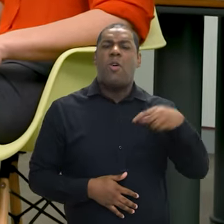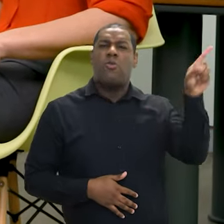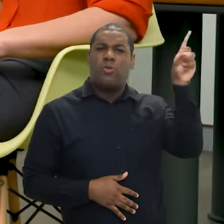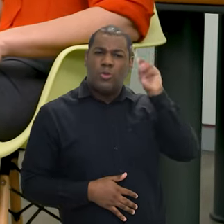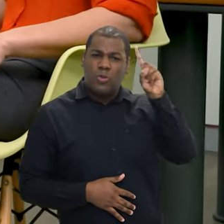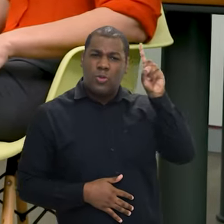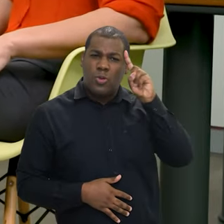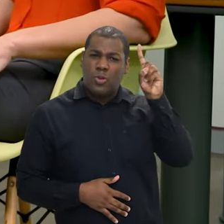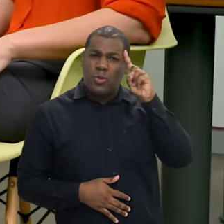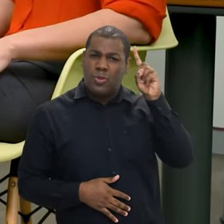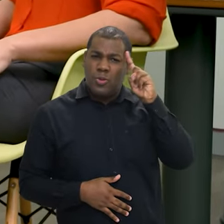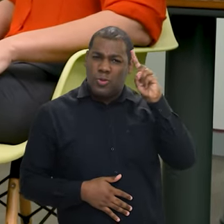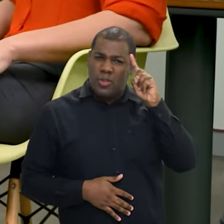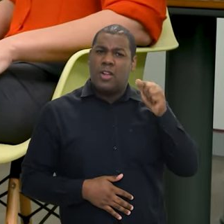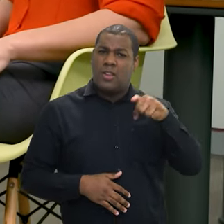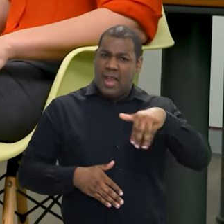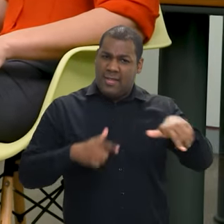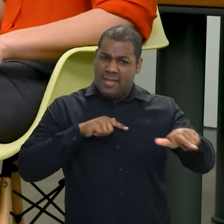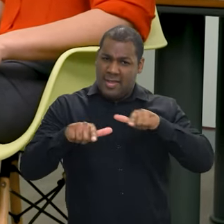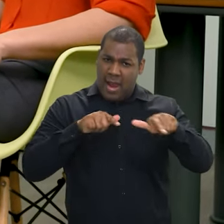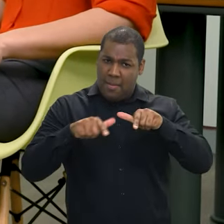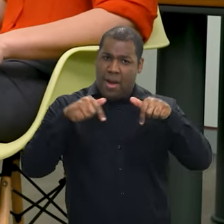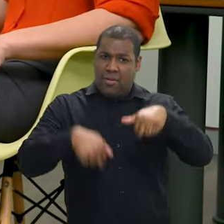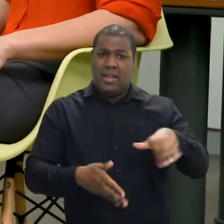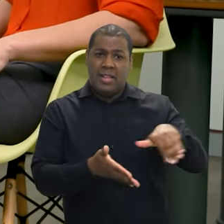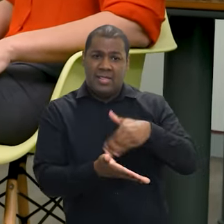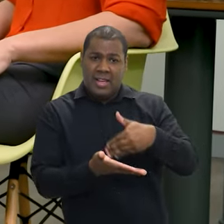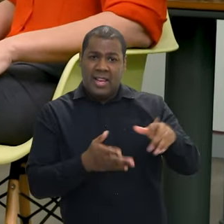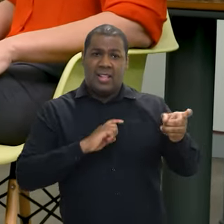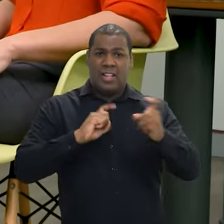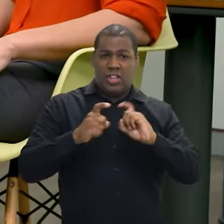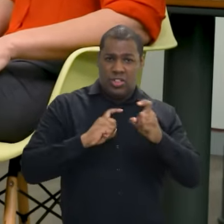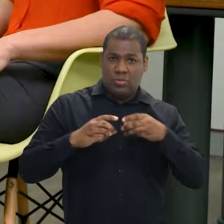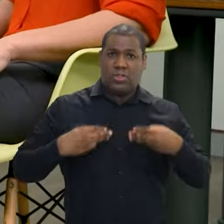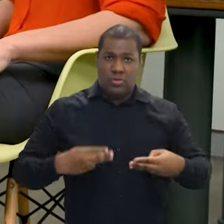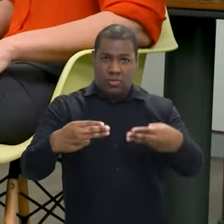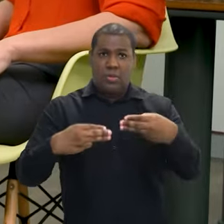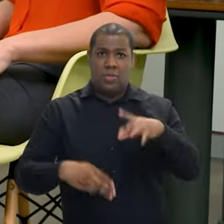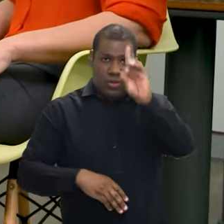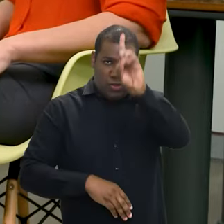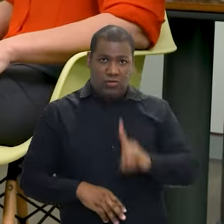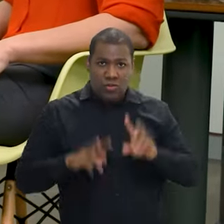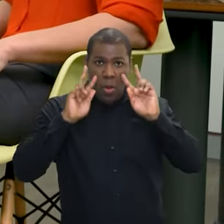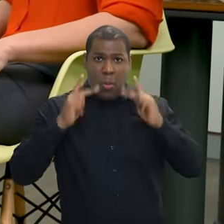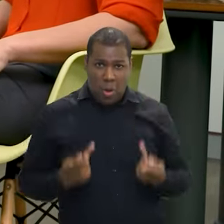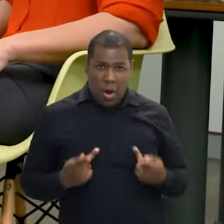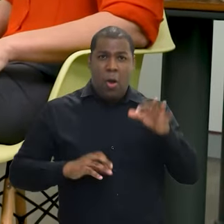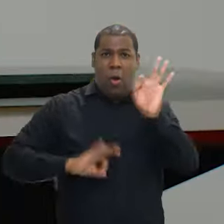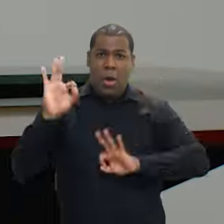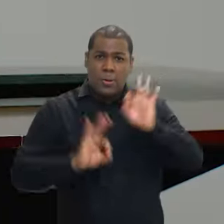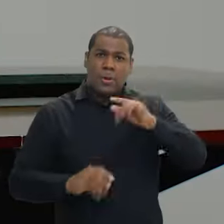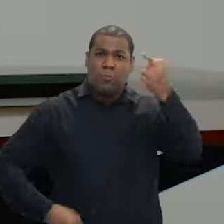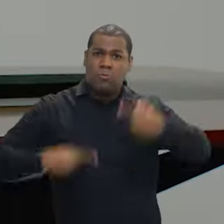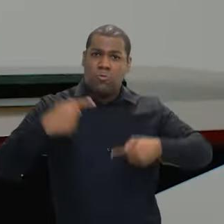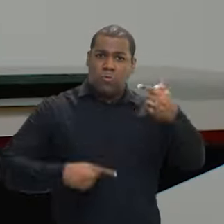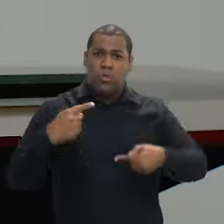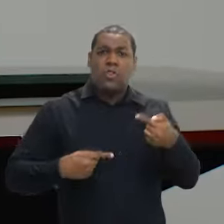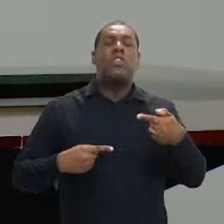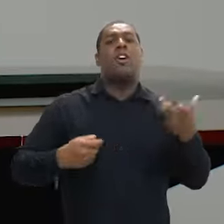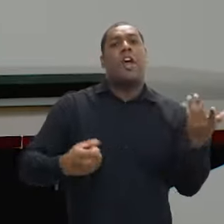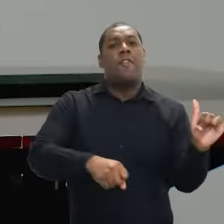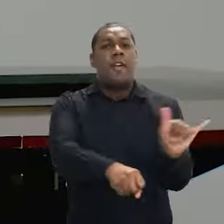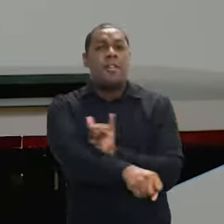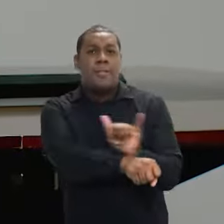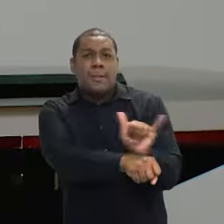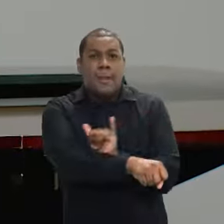diariamente a função na Secretaria Executiva, que é essa função de formular política, de executar, né? De também